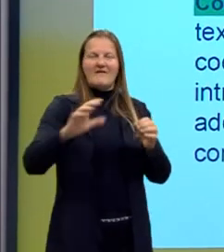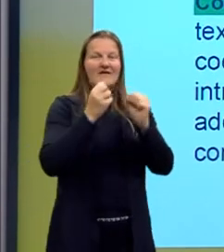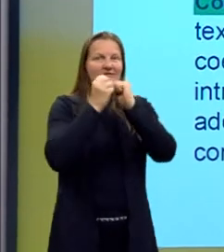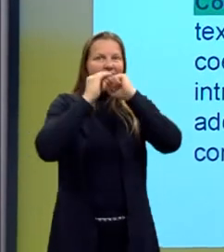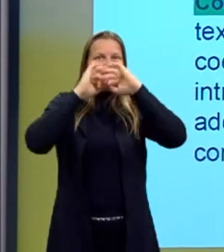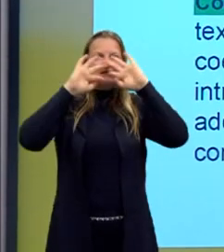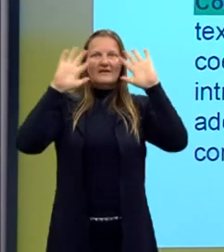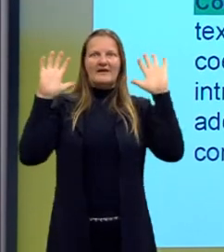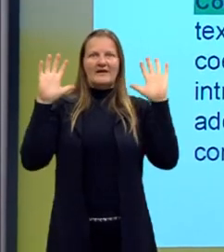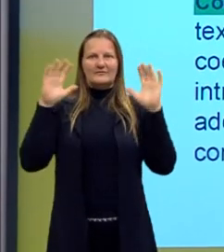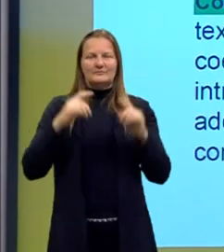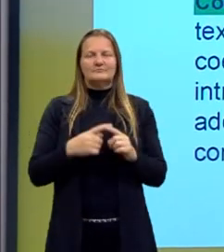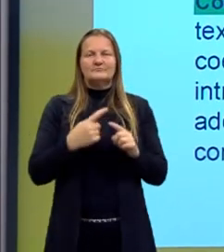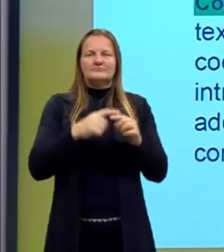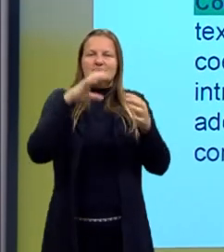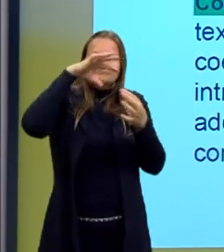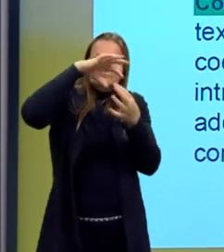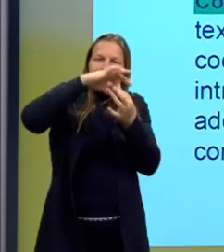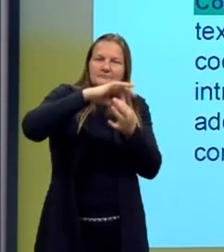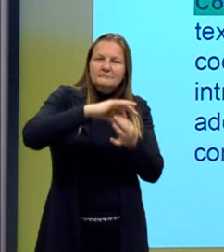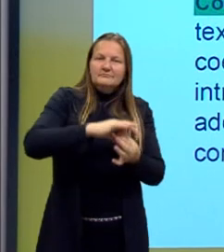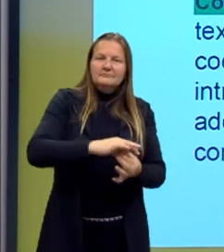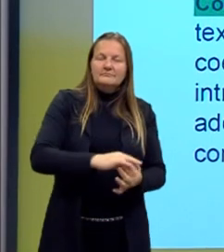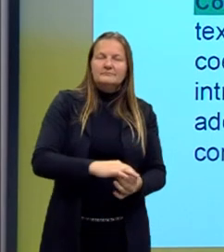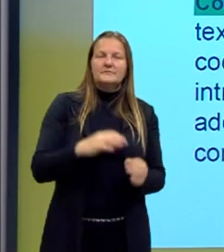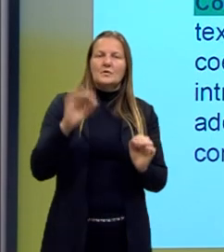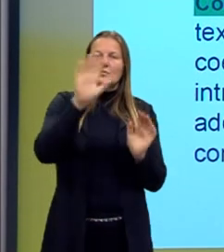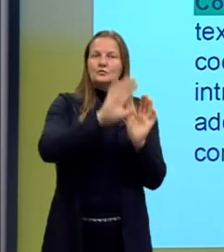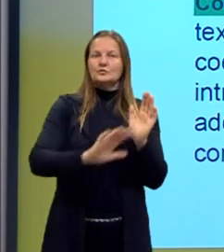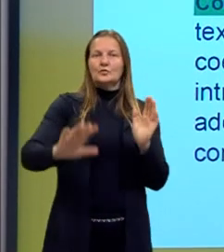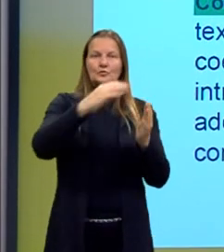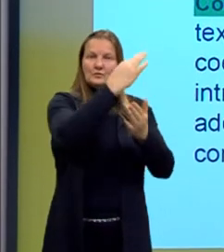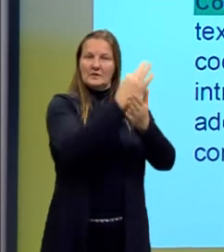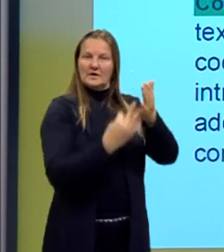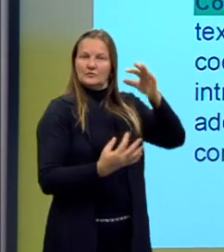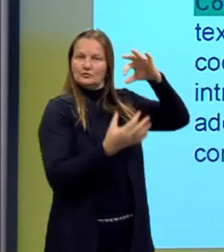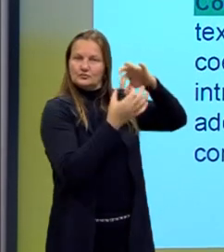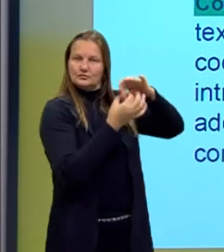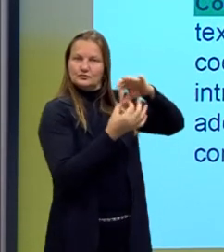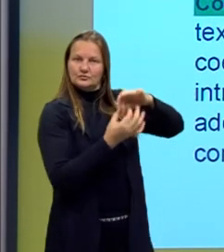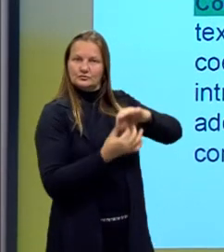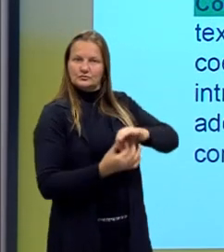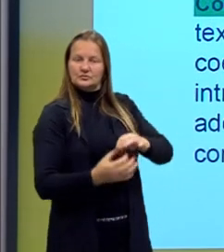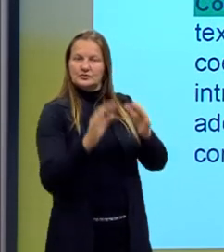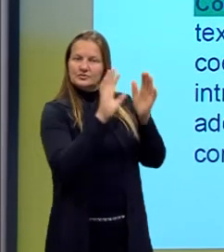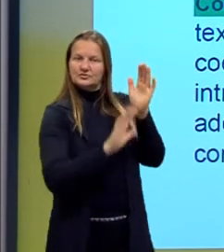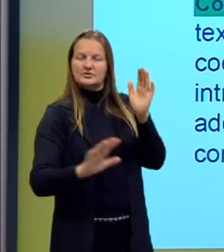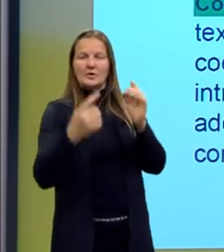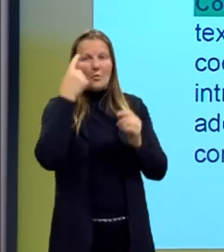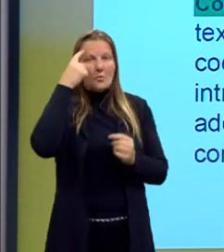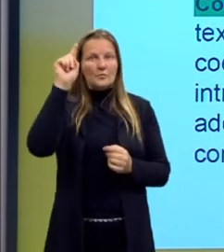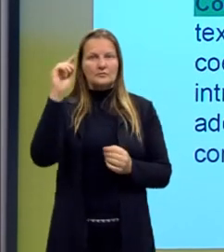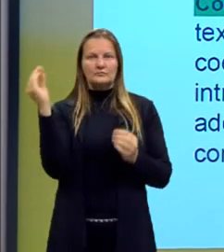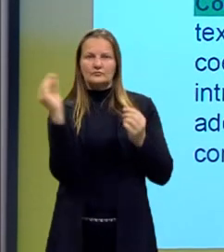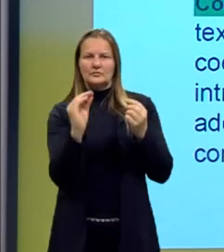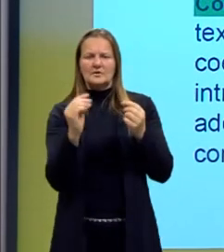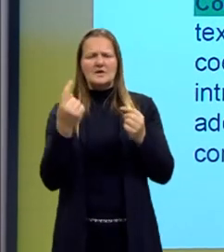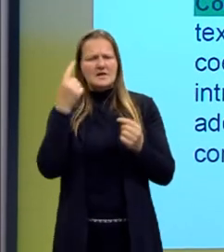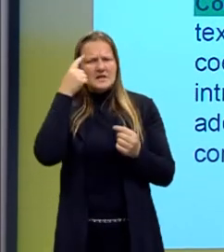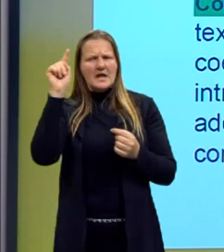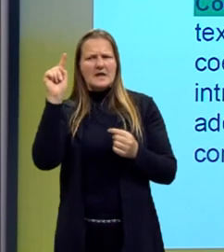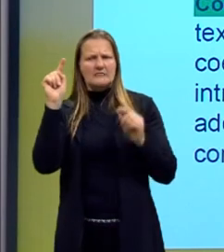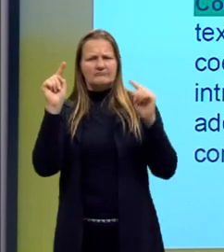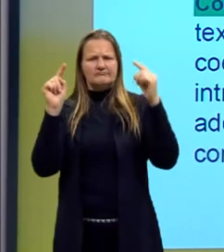coesão sequencial, ela vai avaliar a totalidade do texto. Como uma ideia significa em relação à outra?